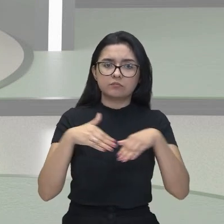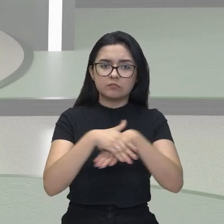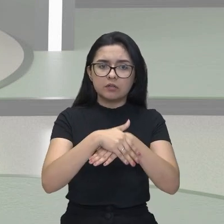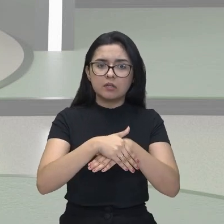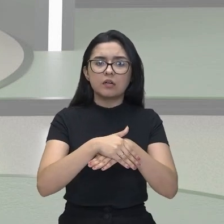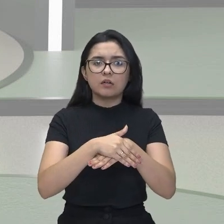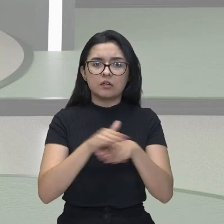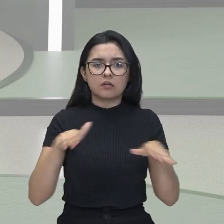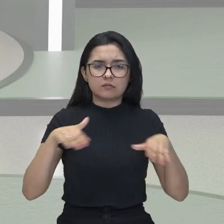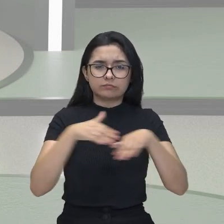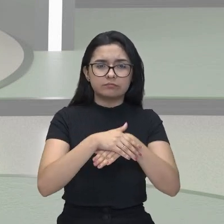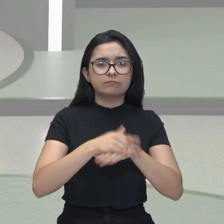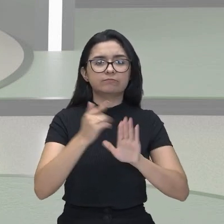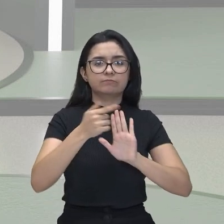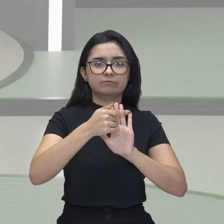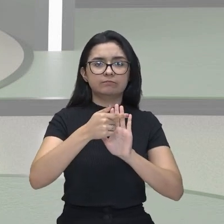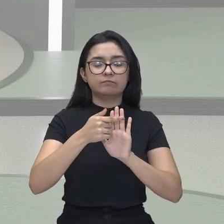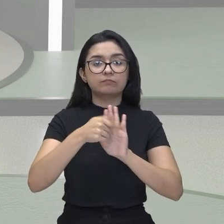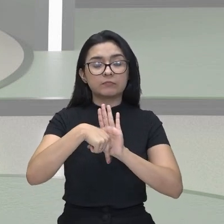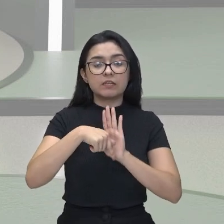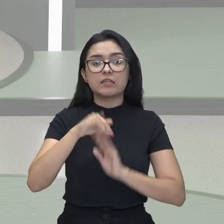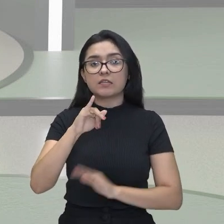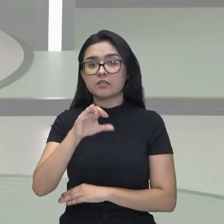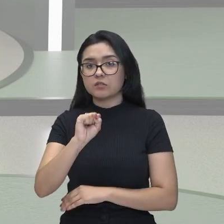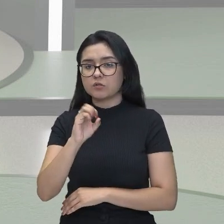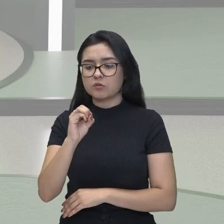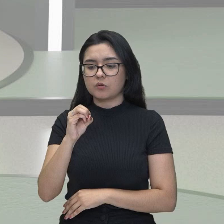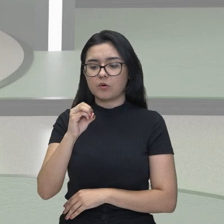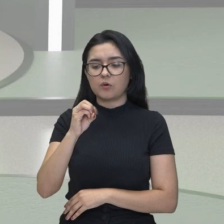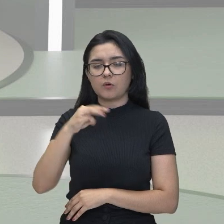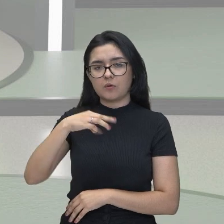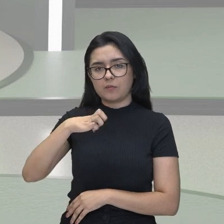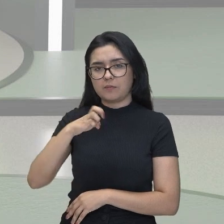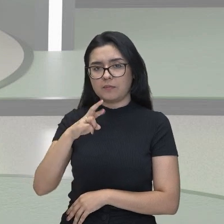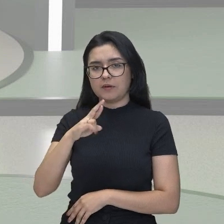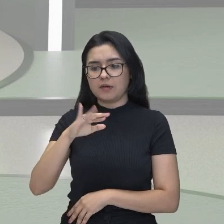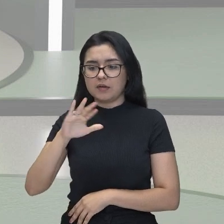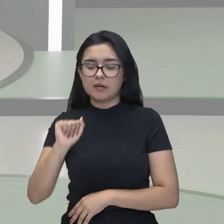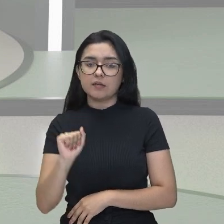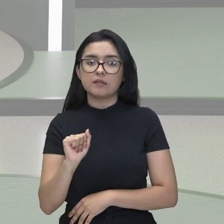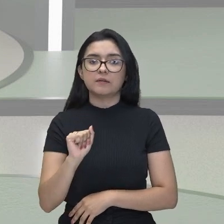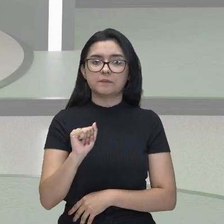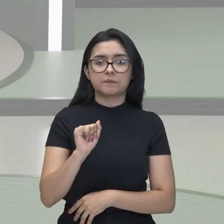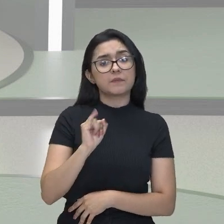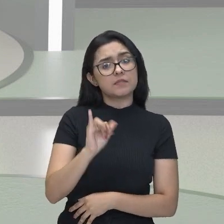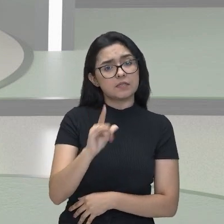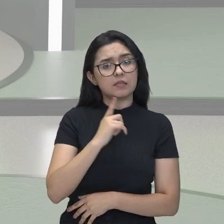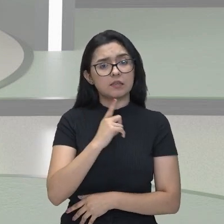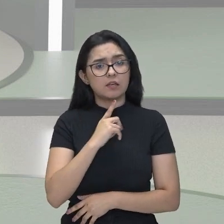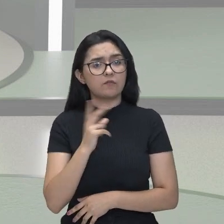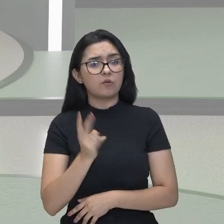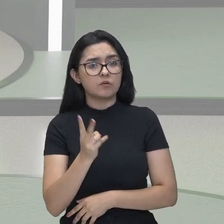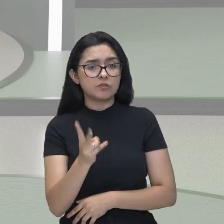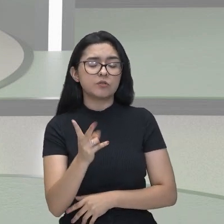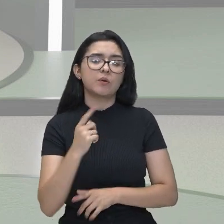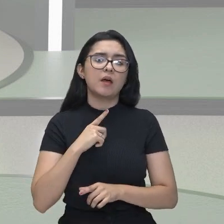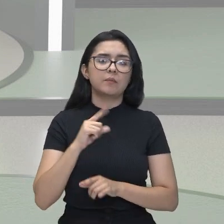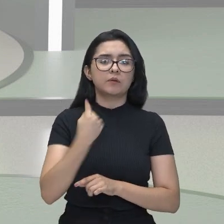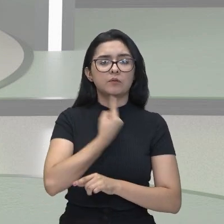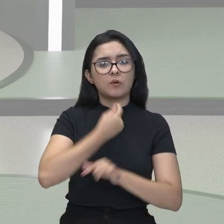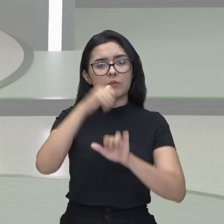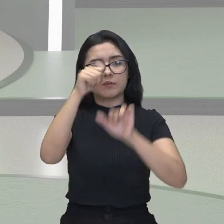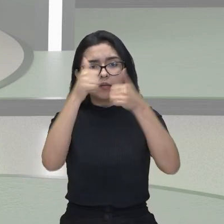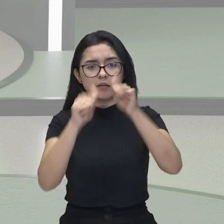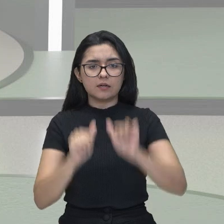tem isômeria, eu vou dar continuidade aqui para poder fazer análise e